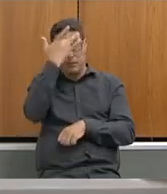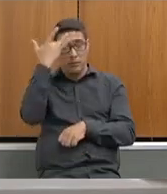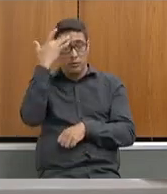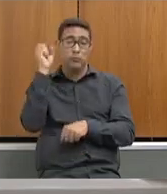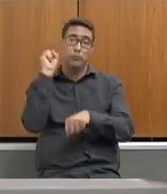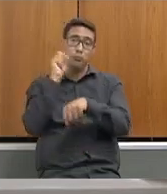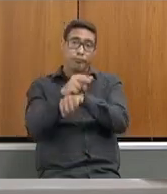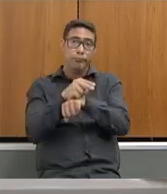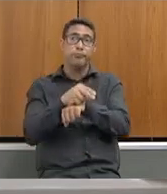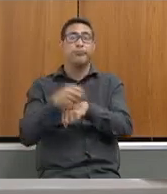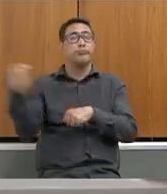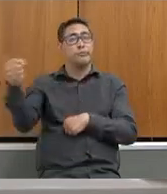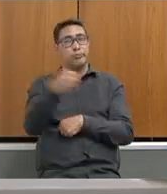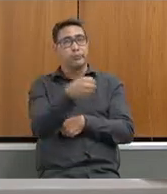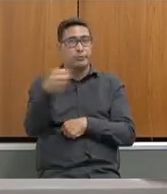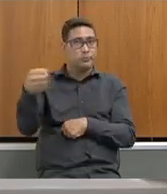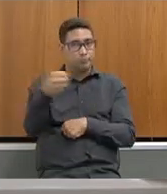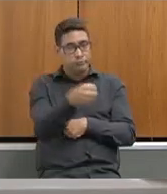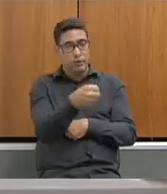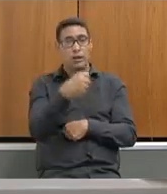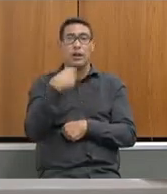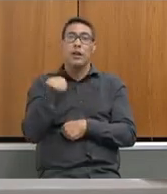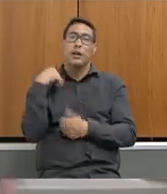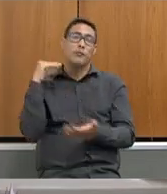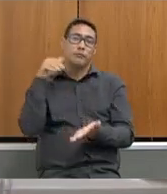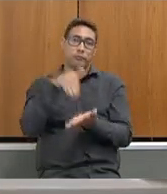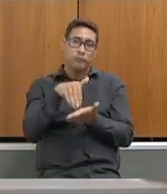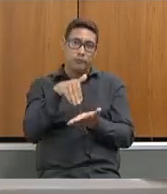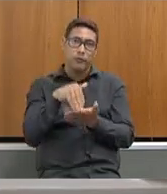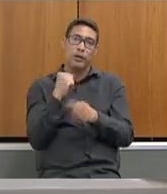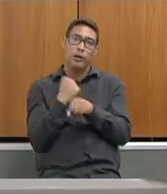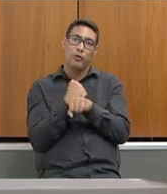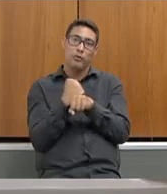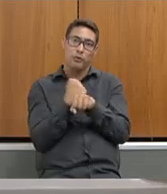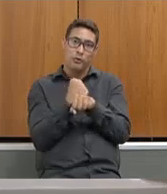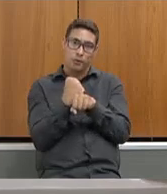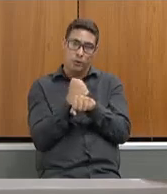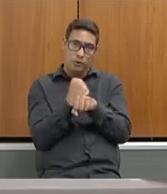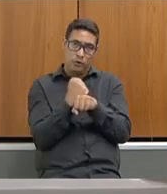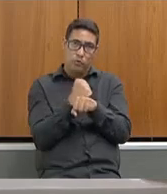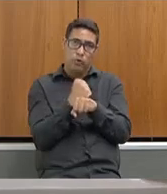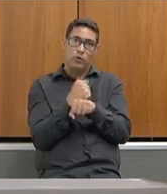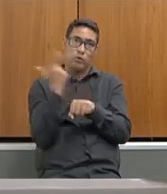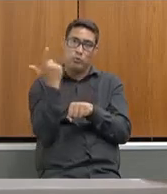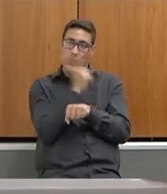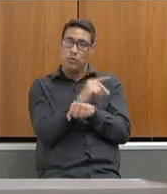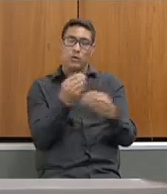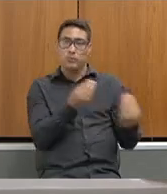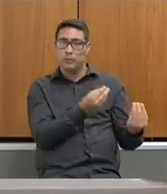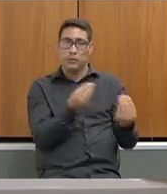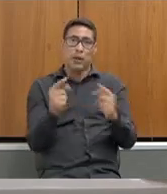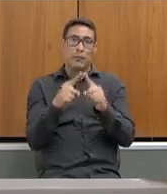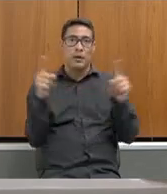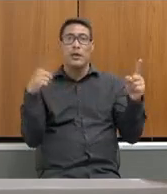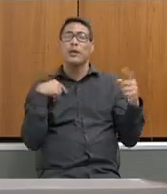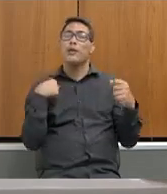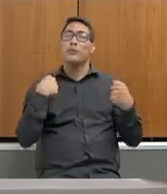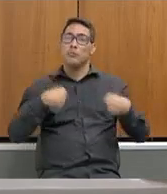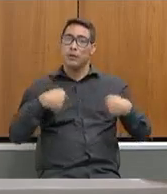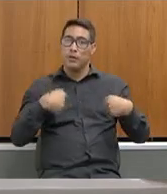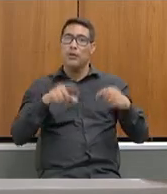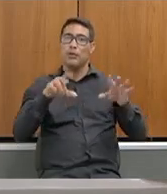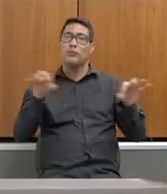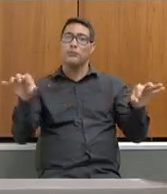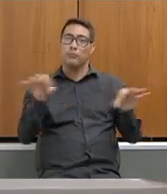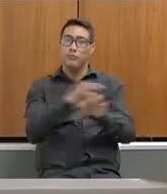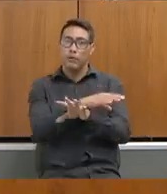preciso, para te passar um cronograma e não ter problema de, no final do ano, acabar no processo de passar, eu preciso sim, viu, deputada, finalizar o processo